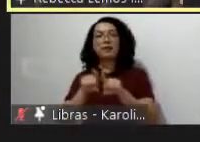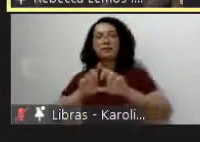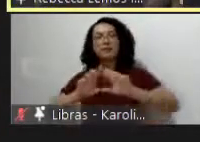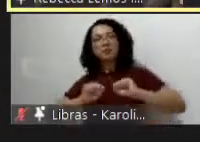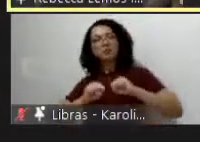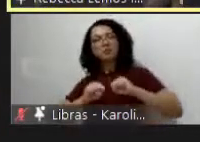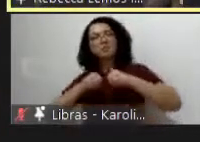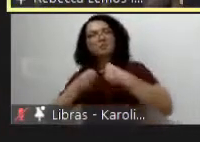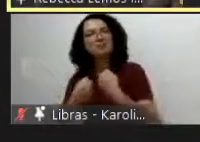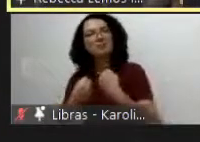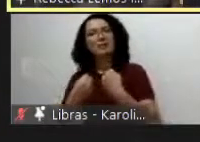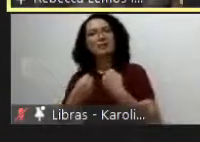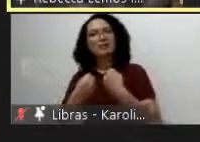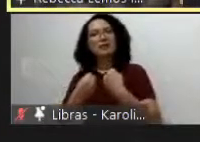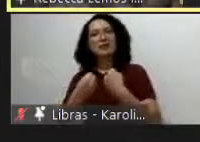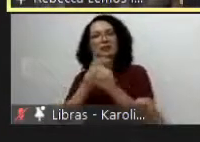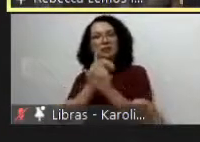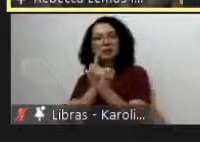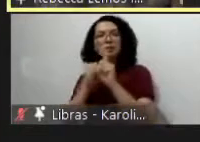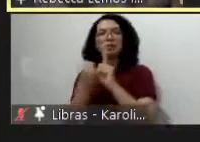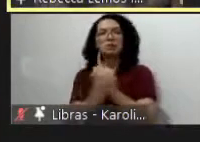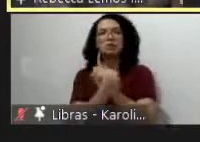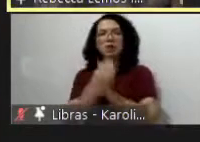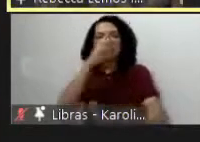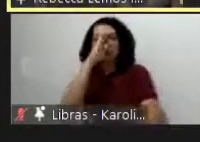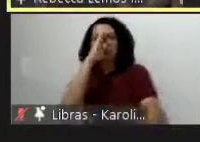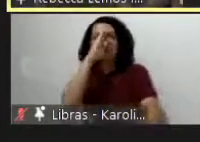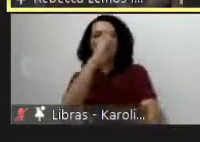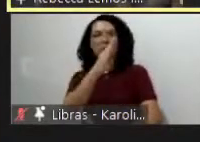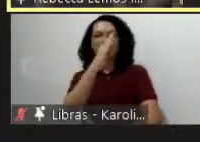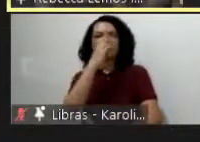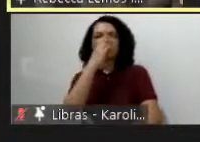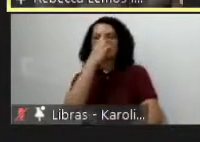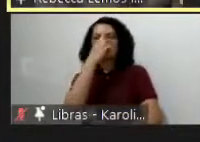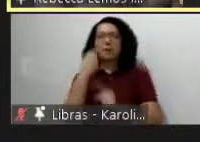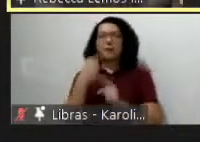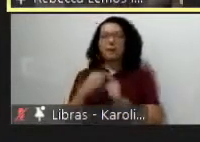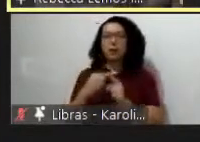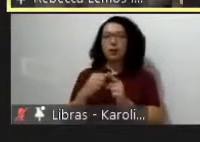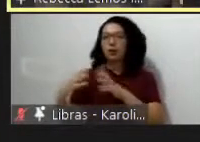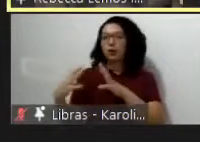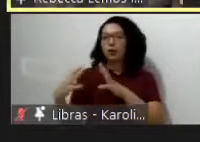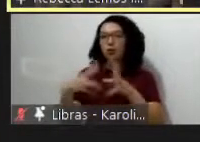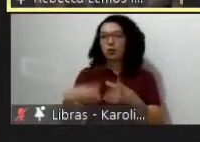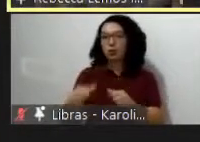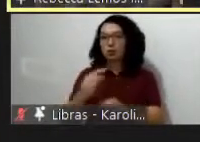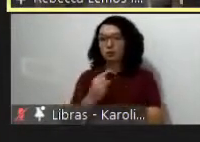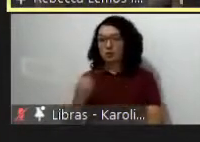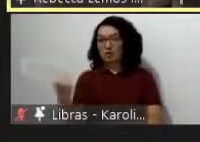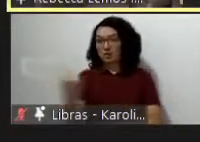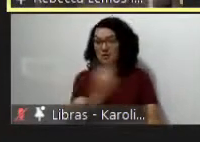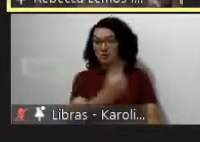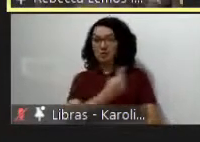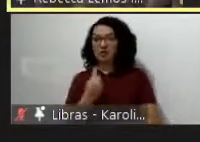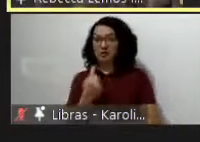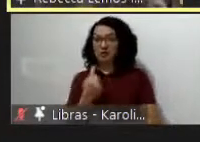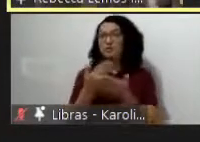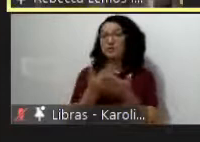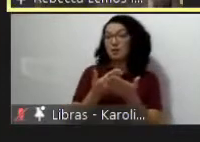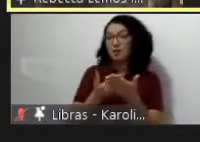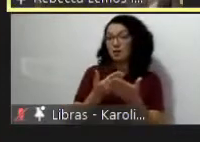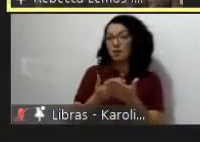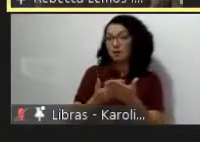como prioritário no sentido do que aquilo que a gente estuda aquilo que a gente produz tem que ter uma relação